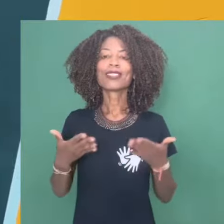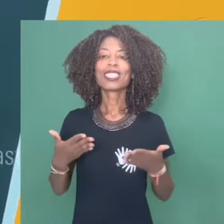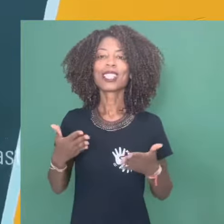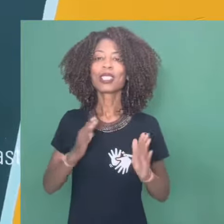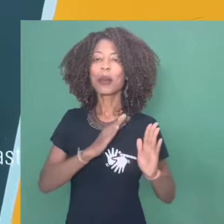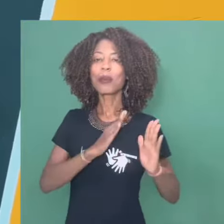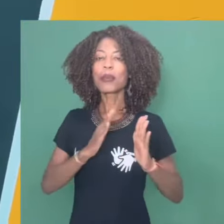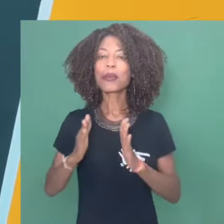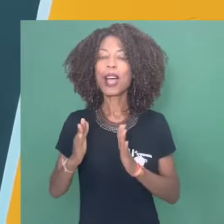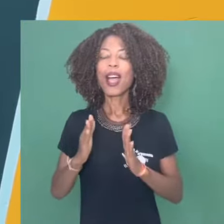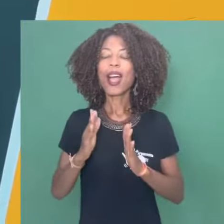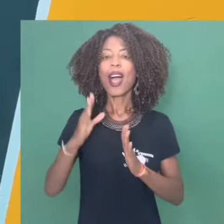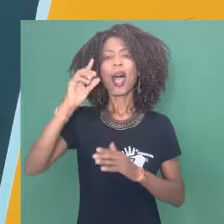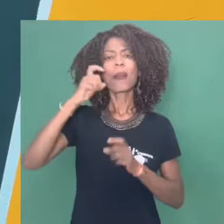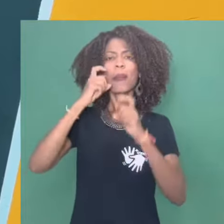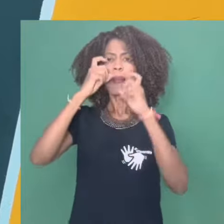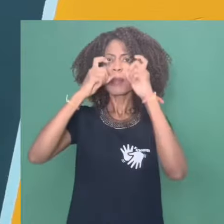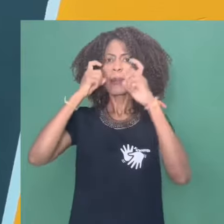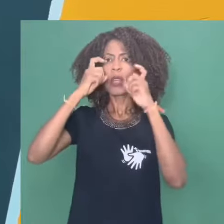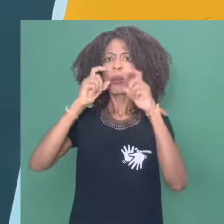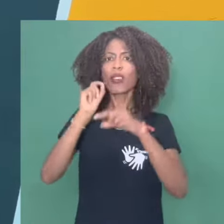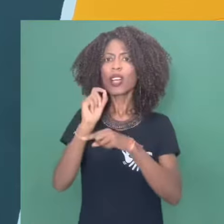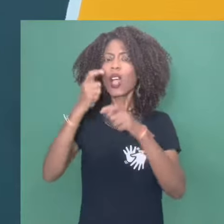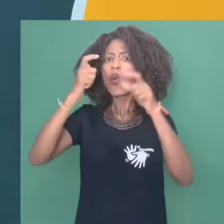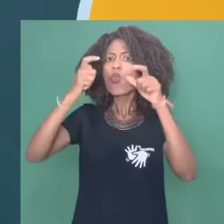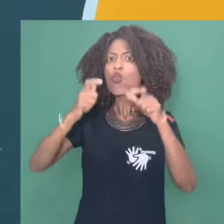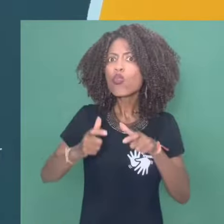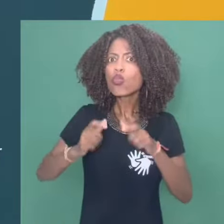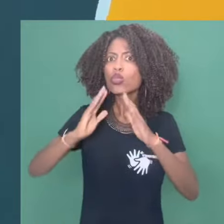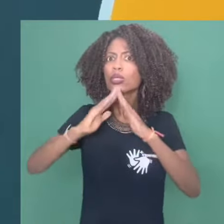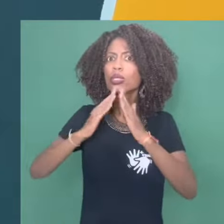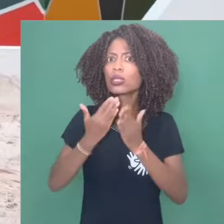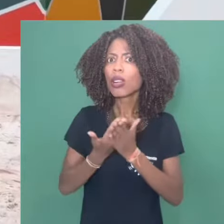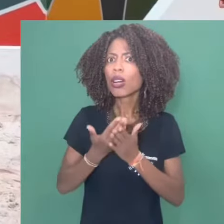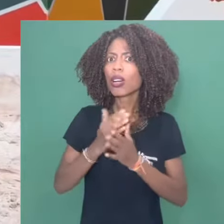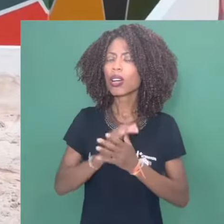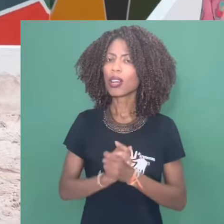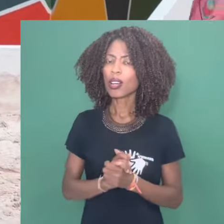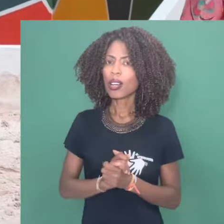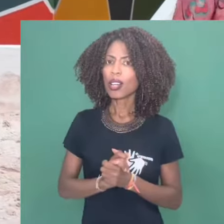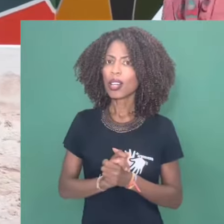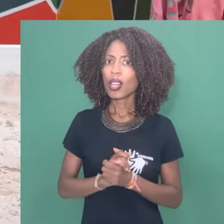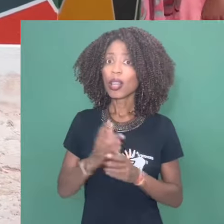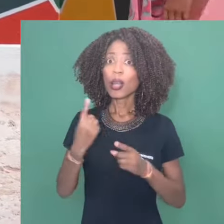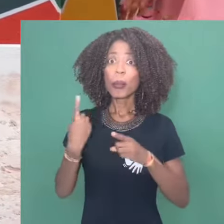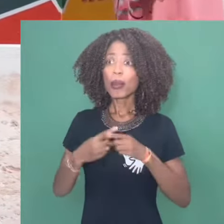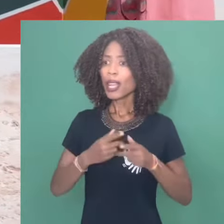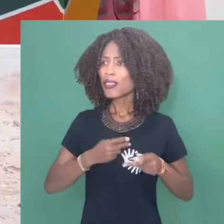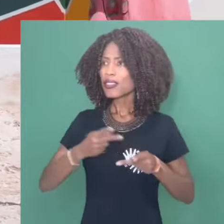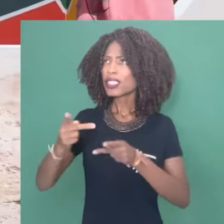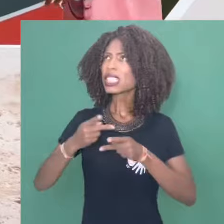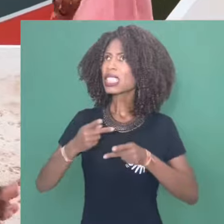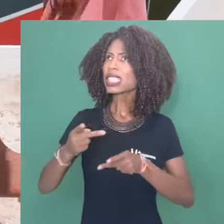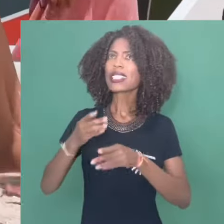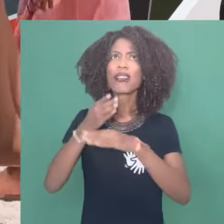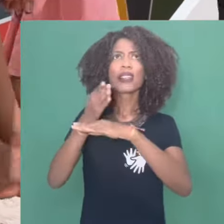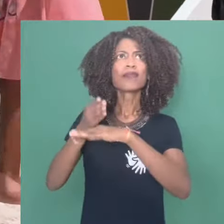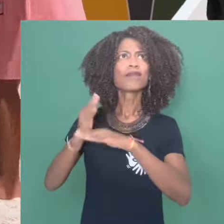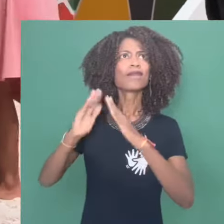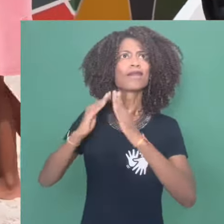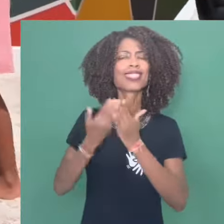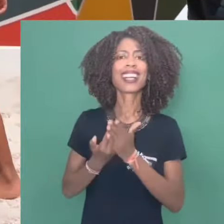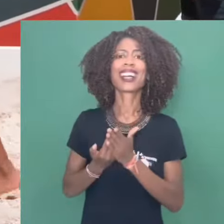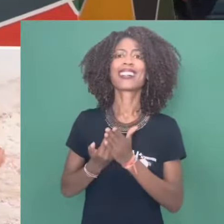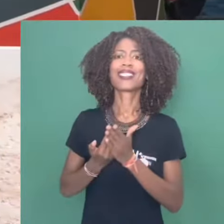deferimento do cadastro, eu me preocupava onde essa criança iria estudar. Grande parte das escolas que eu acessei naquele contexto tinham uma